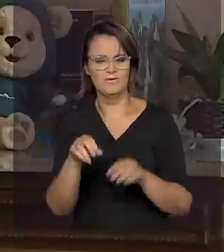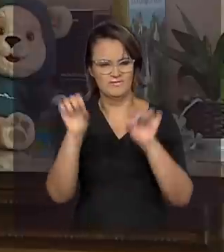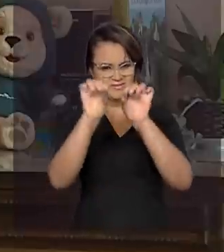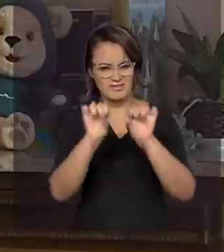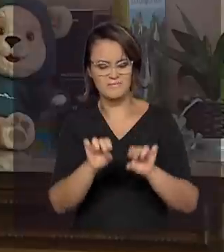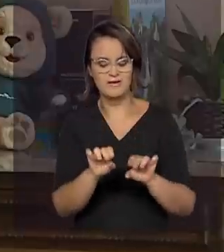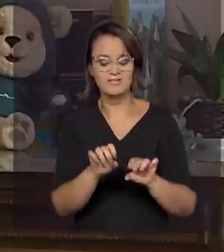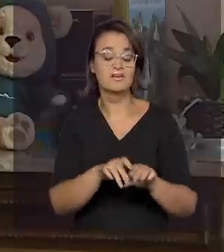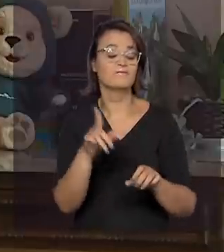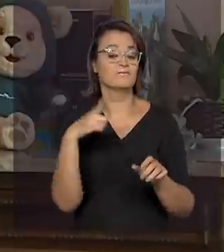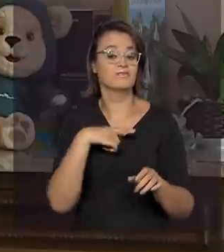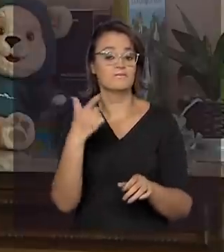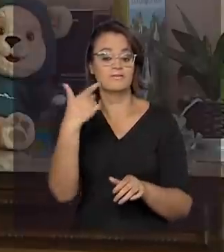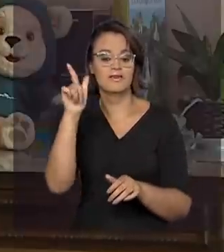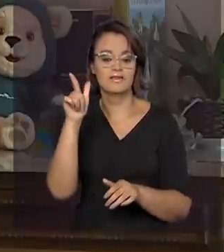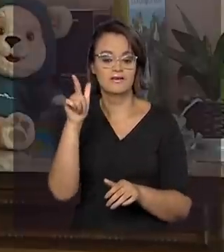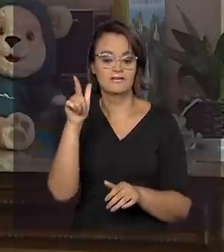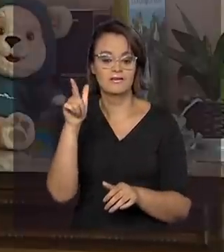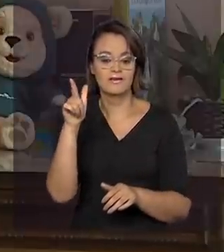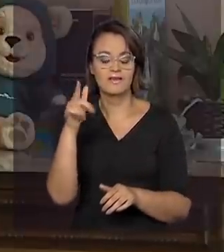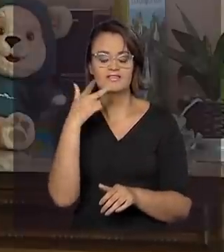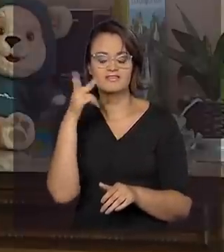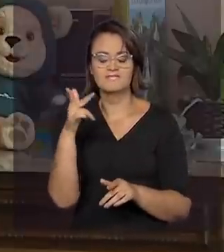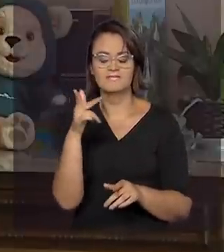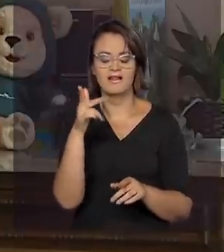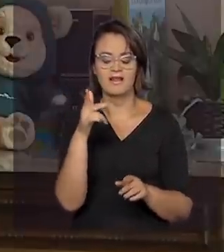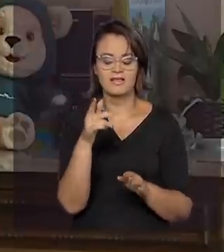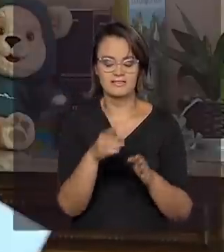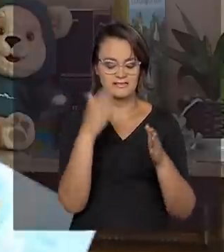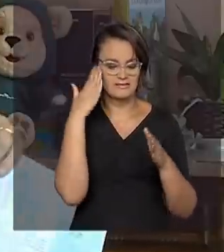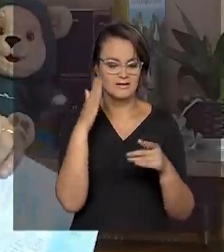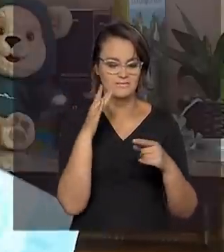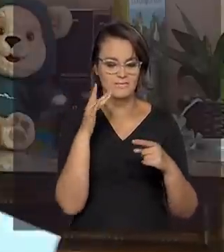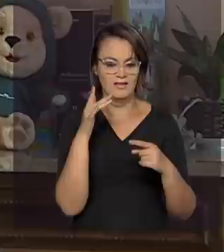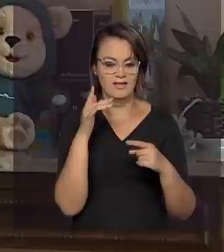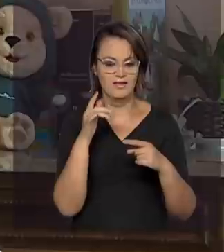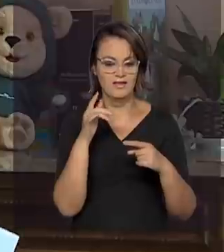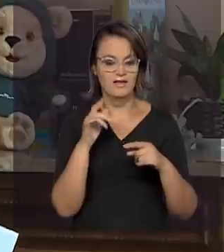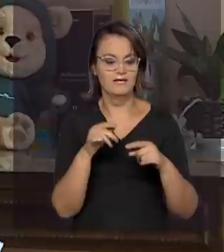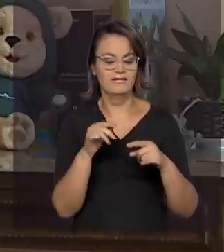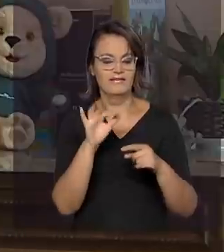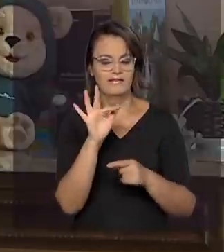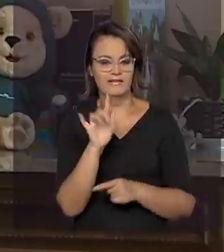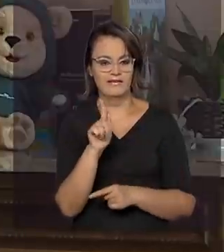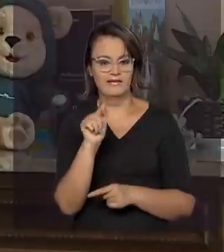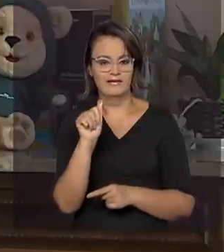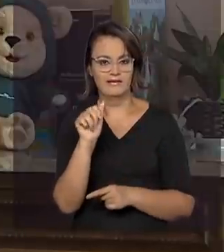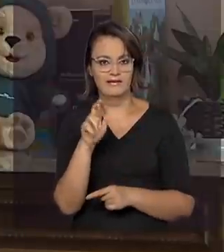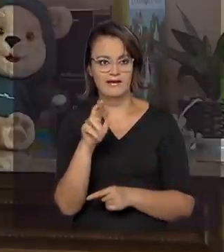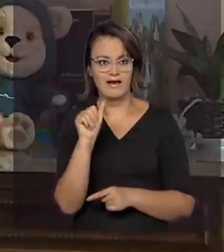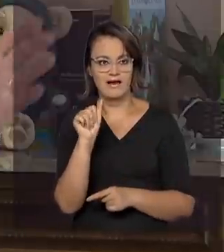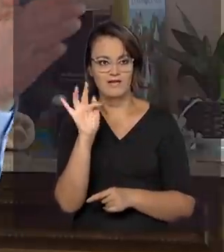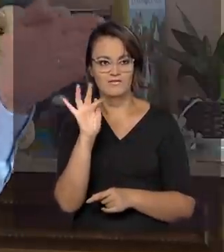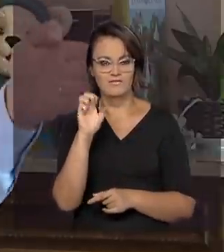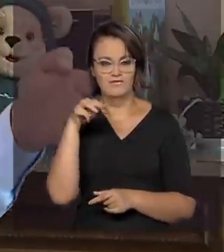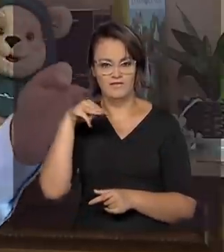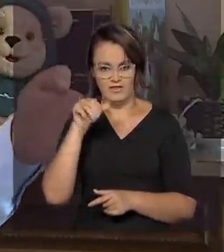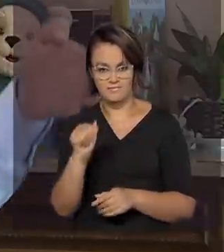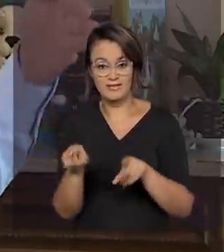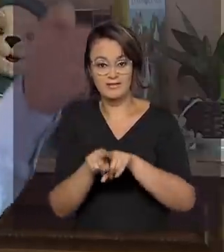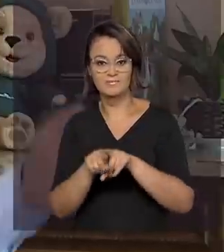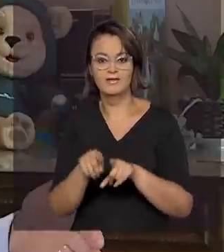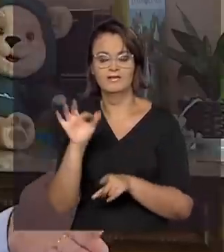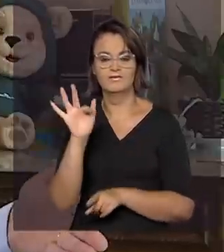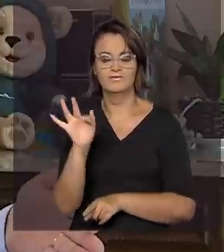você tem lá dominar as relações entre grafemas e fonemas. E, basicamente, nós estamos diante do mesmo componente. Uns